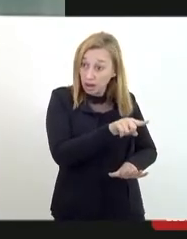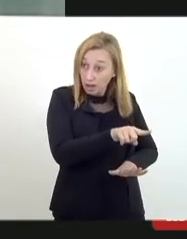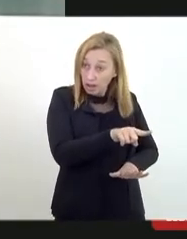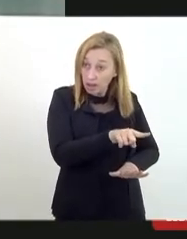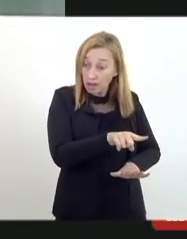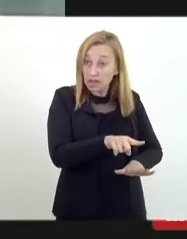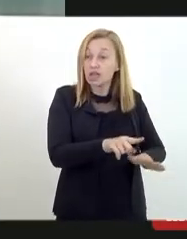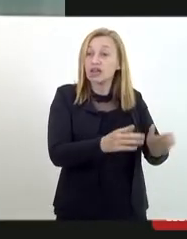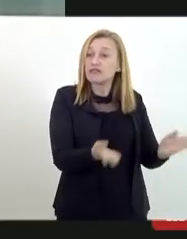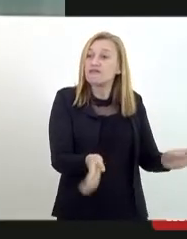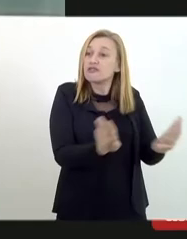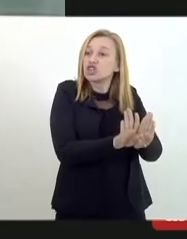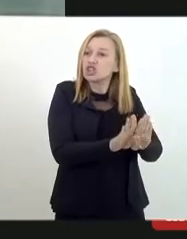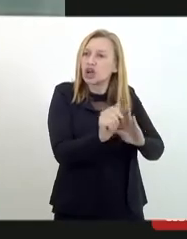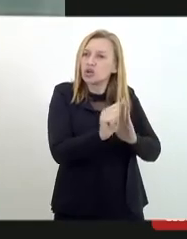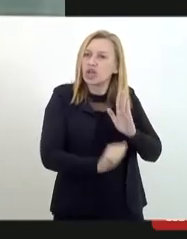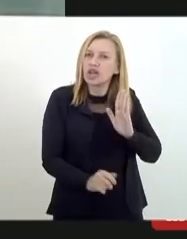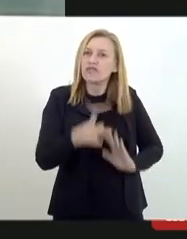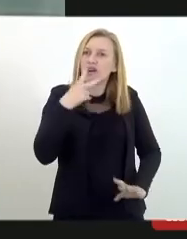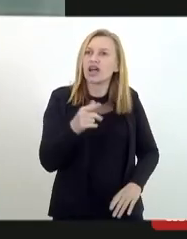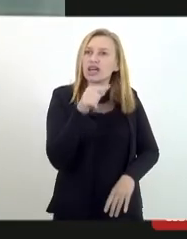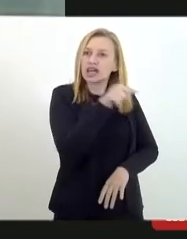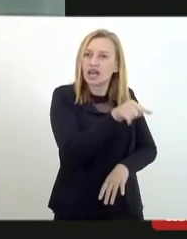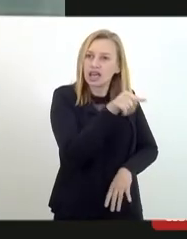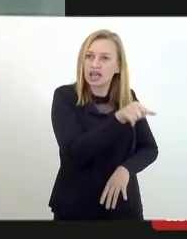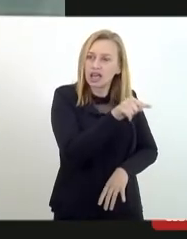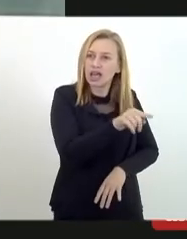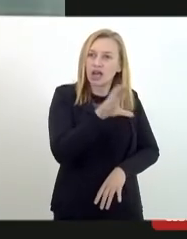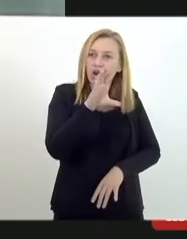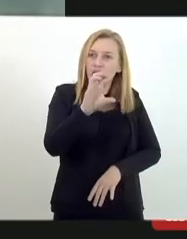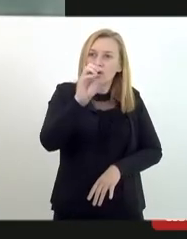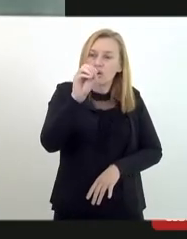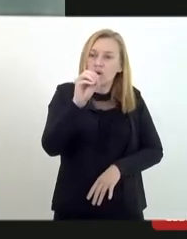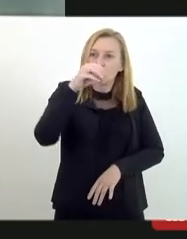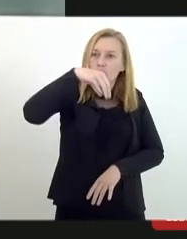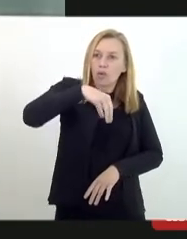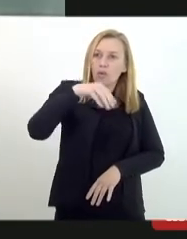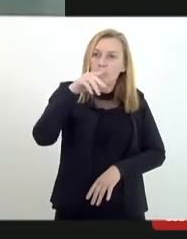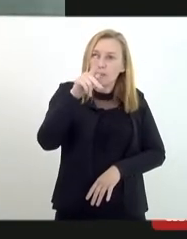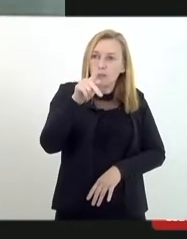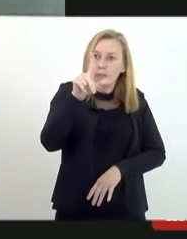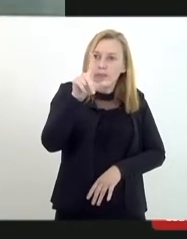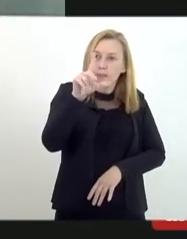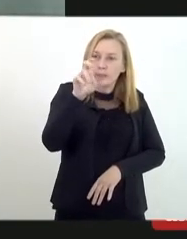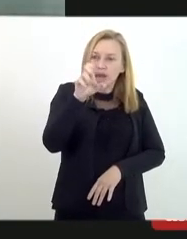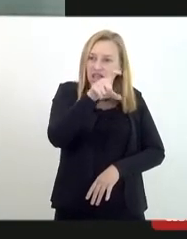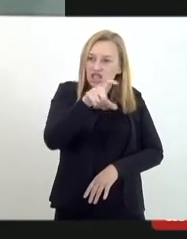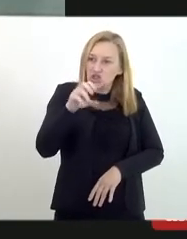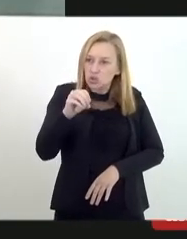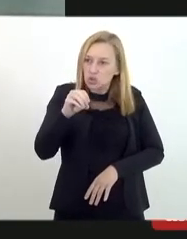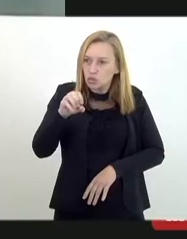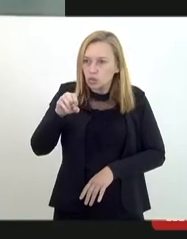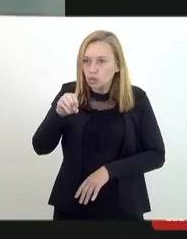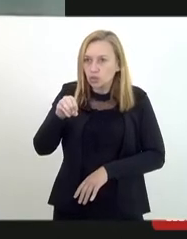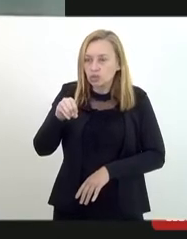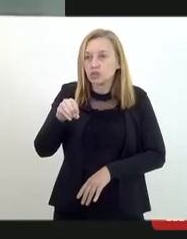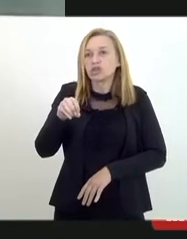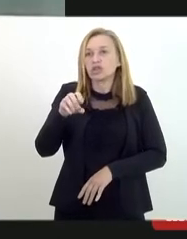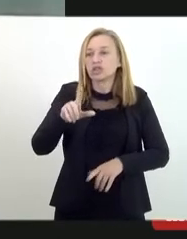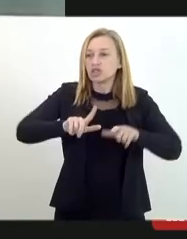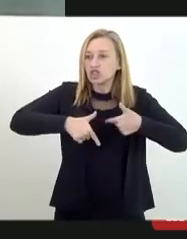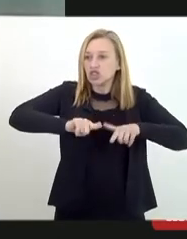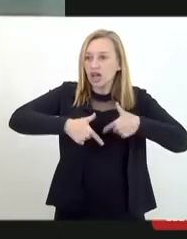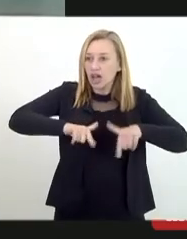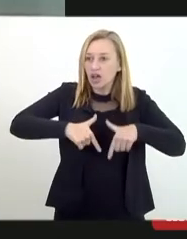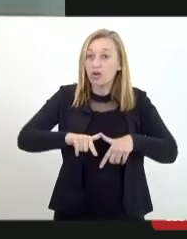ainda fecharam o terreiro e falaram que lá é complexo de Israel e lá só se cultua o Deus vivo do que o chefe da boca diz